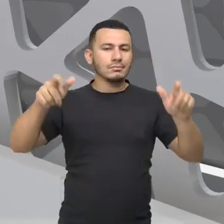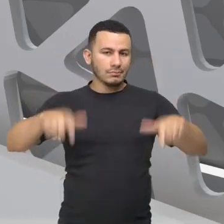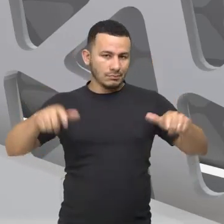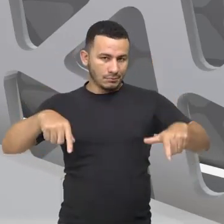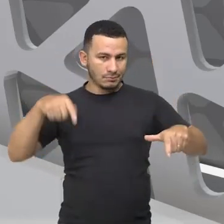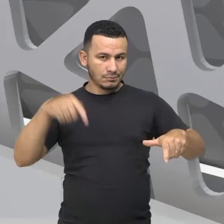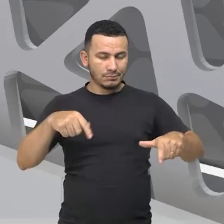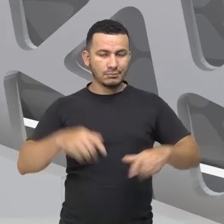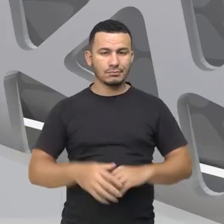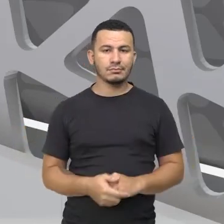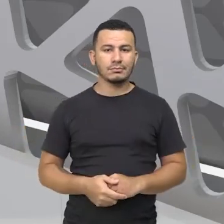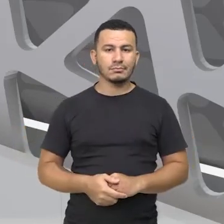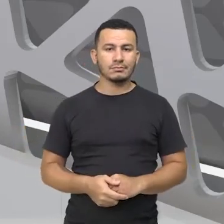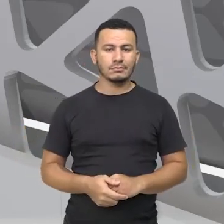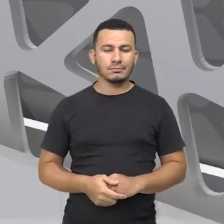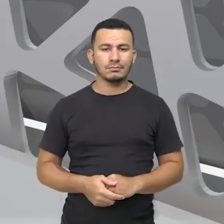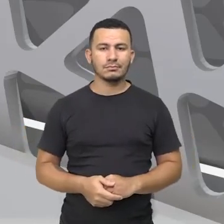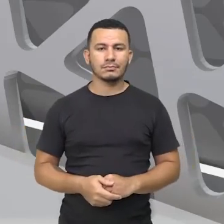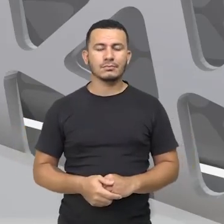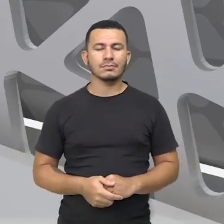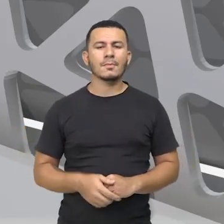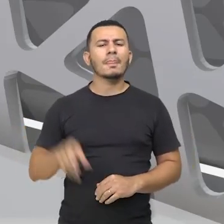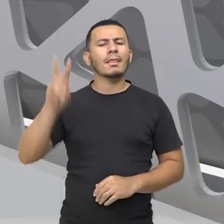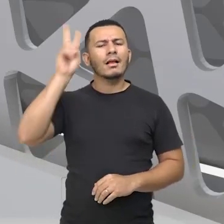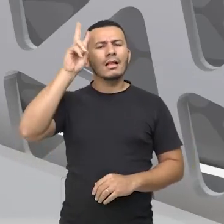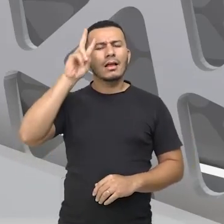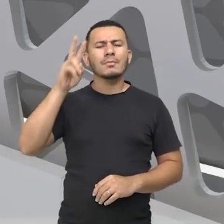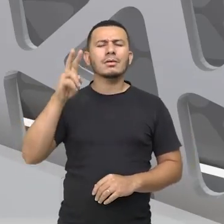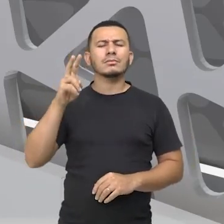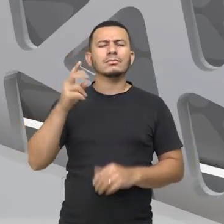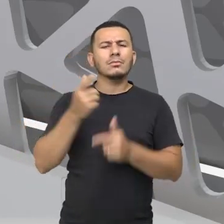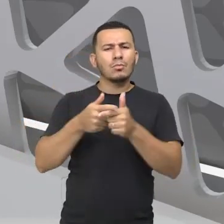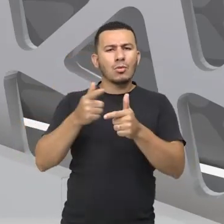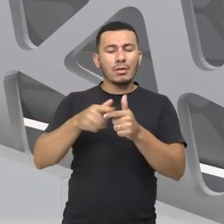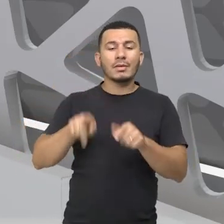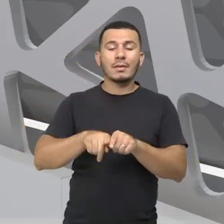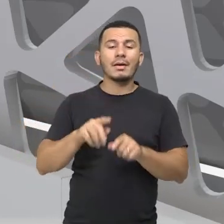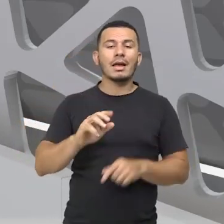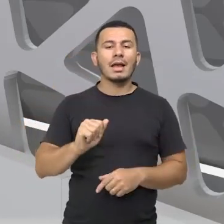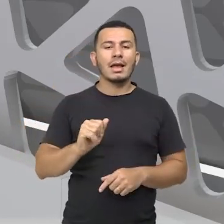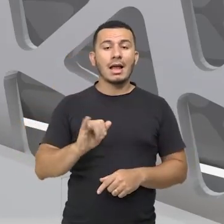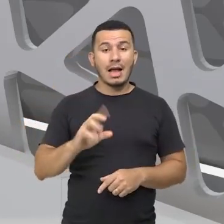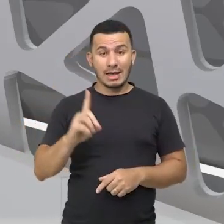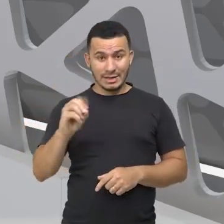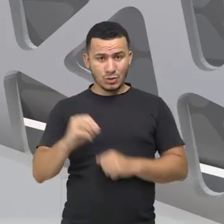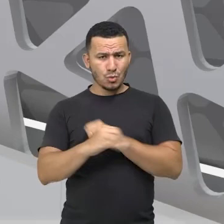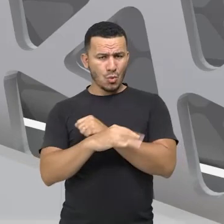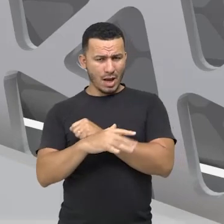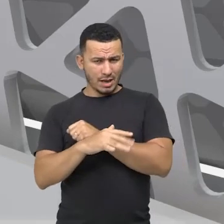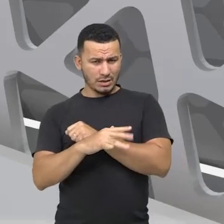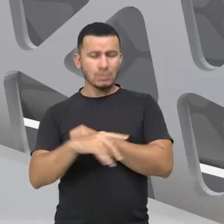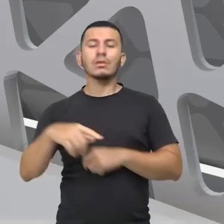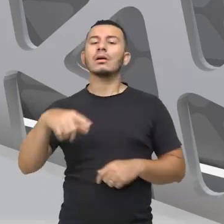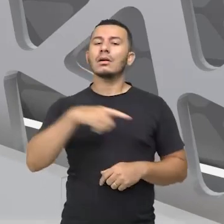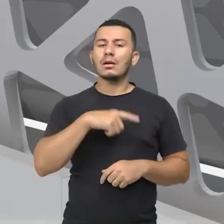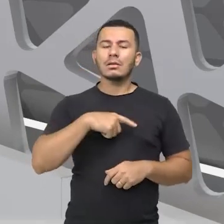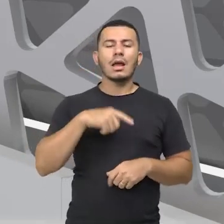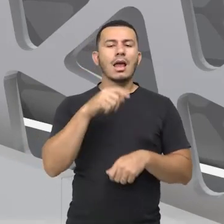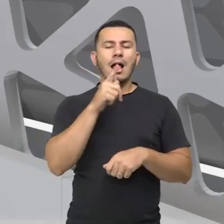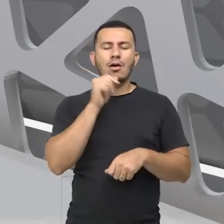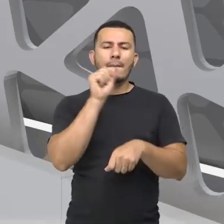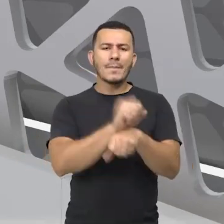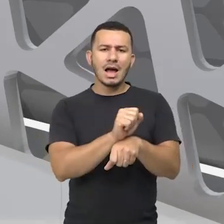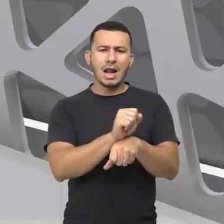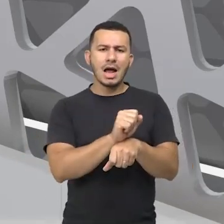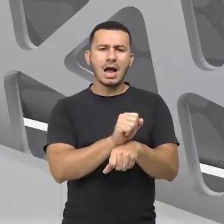vai haver aquele reassentamento. Lembra do problema da acidez dessa água, que vai gerar, vai ter ali a água parada,